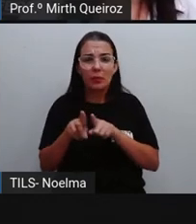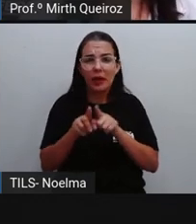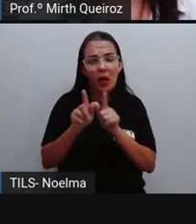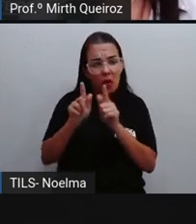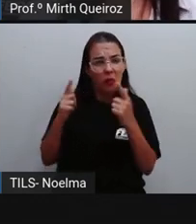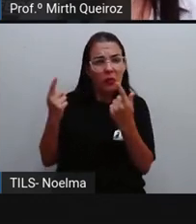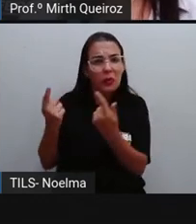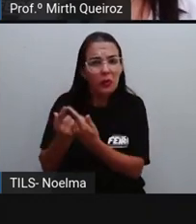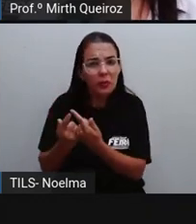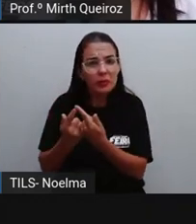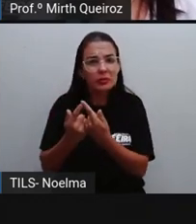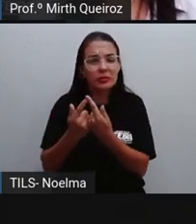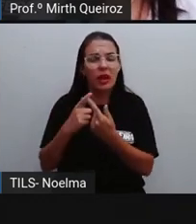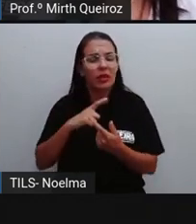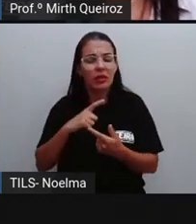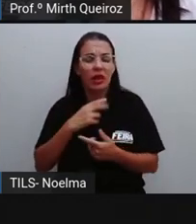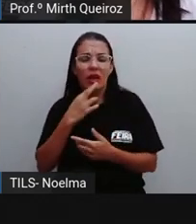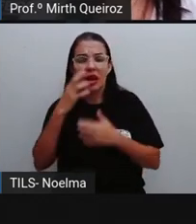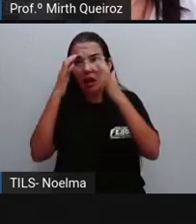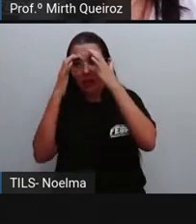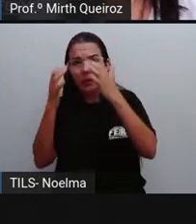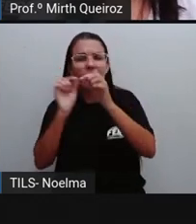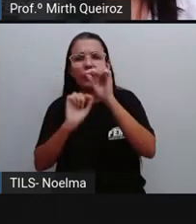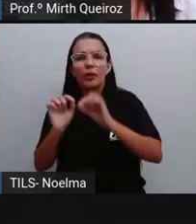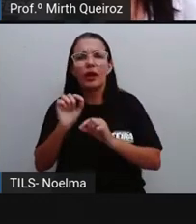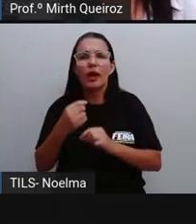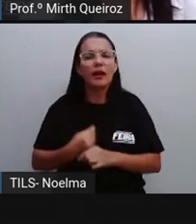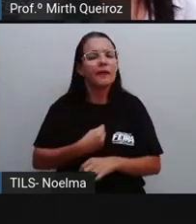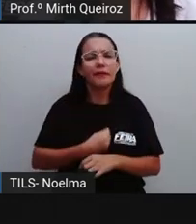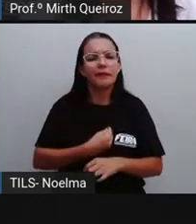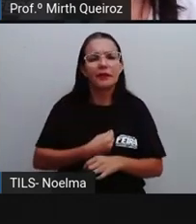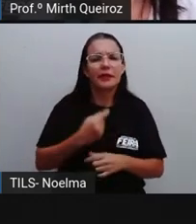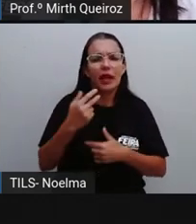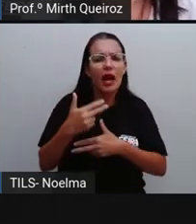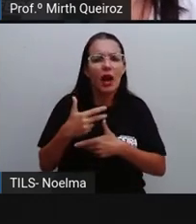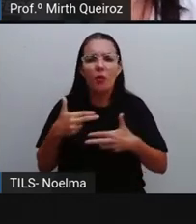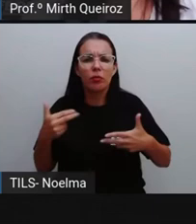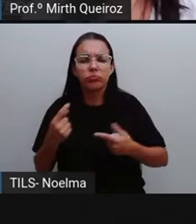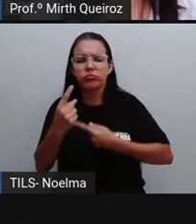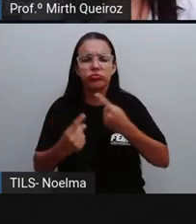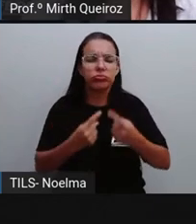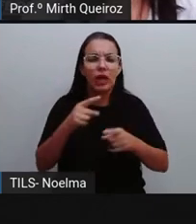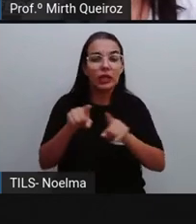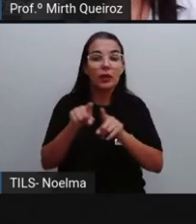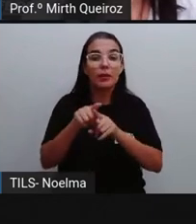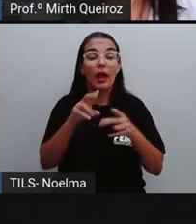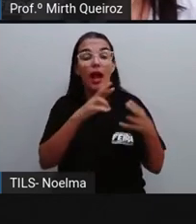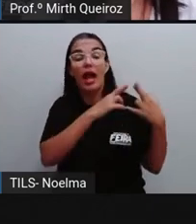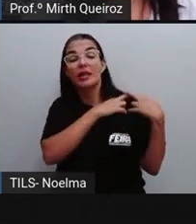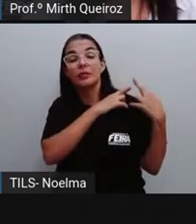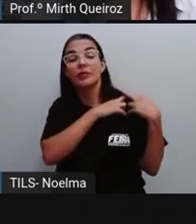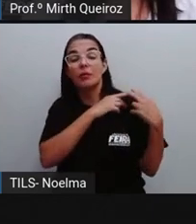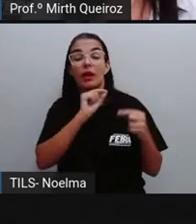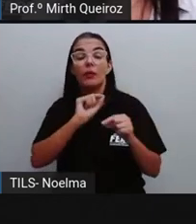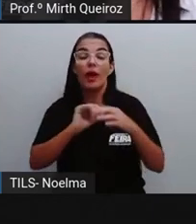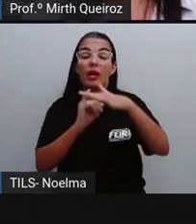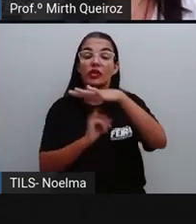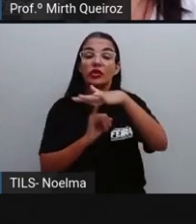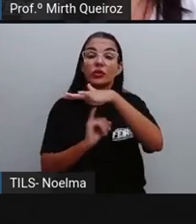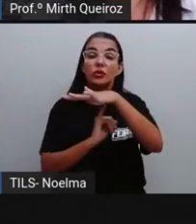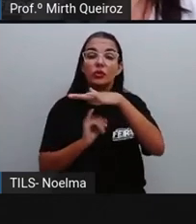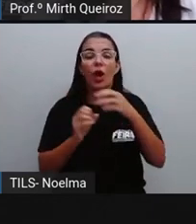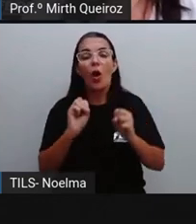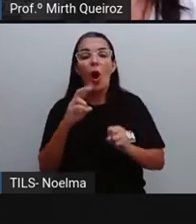situação que é vivida e que tem ligação também com a responsabilidade de alguma instituição ou